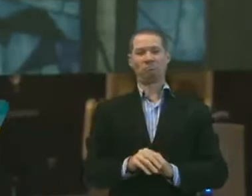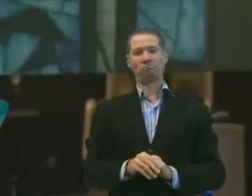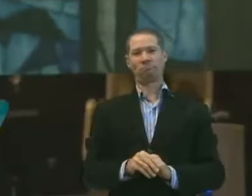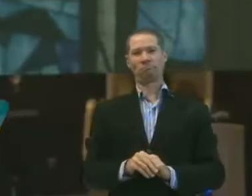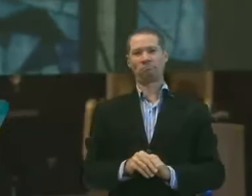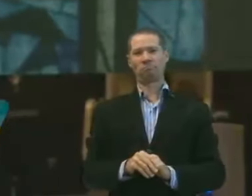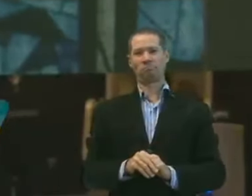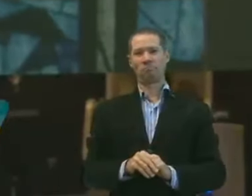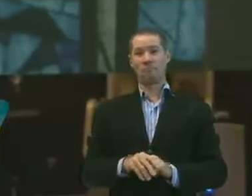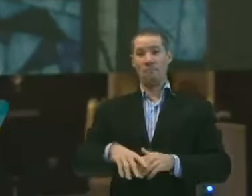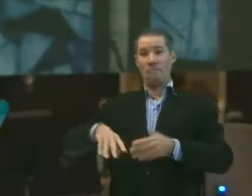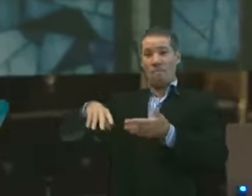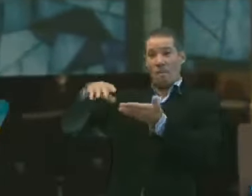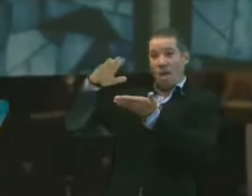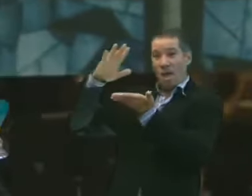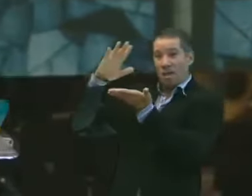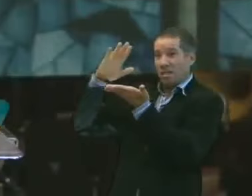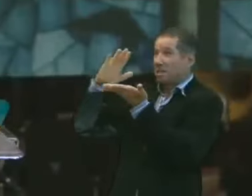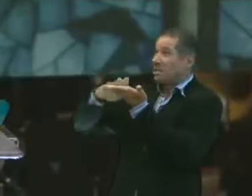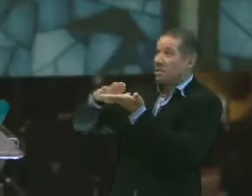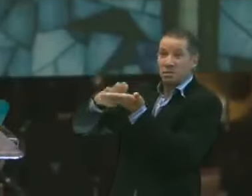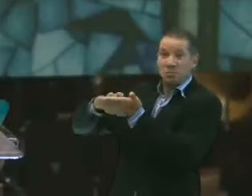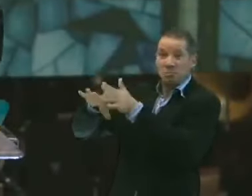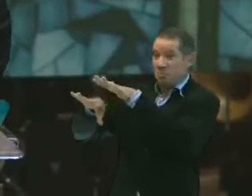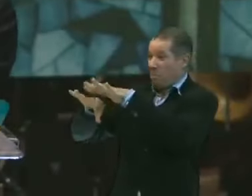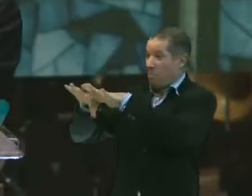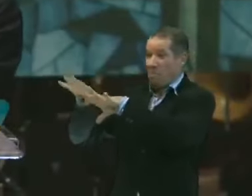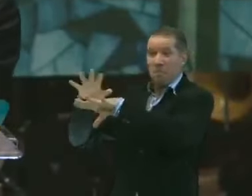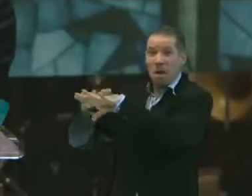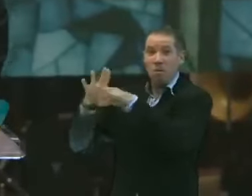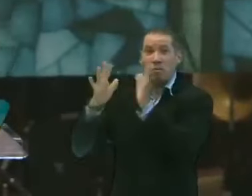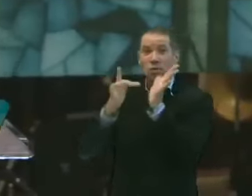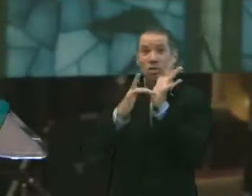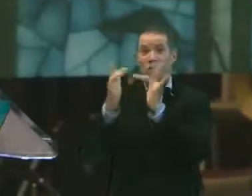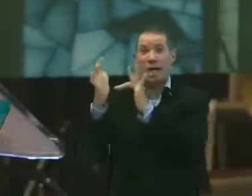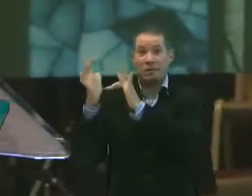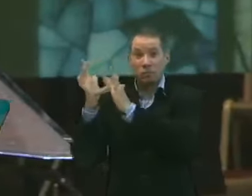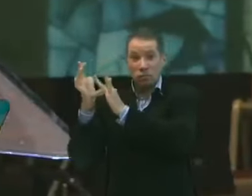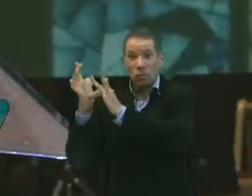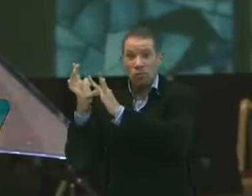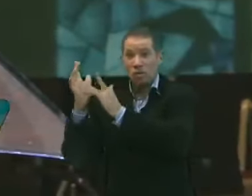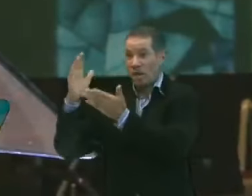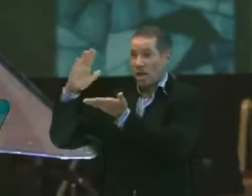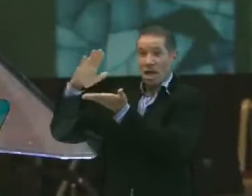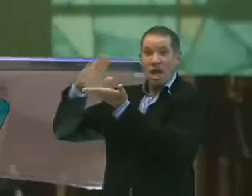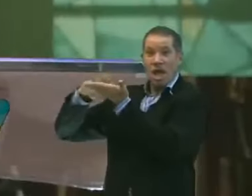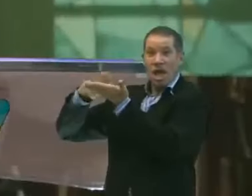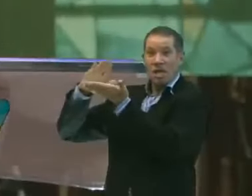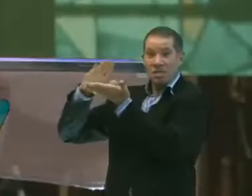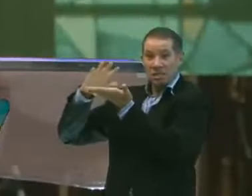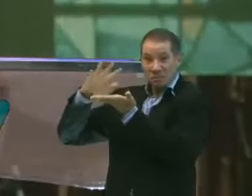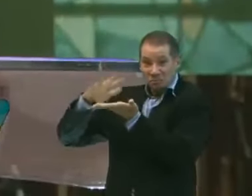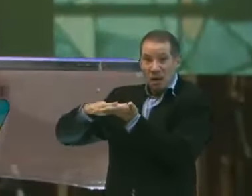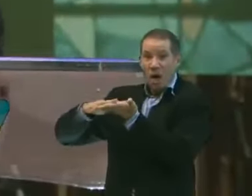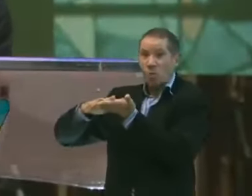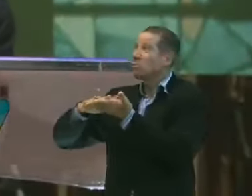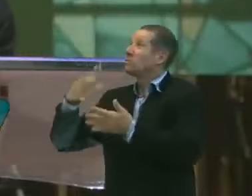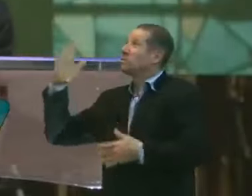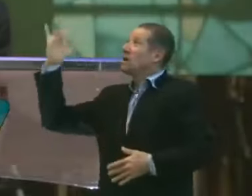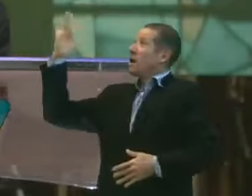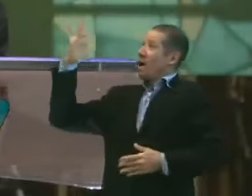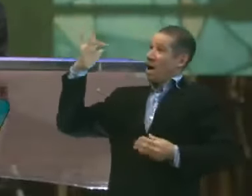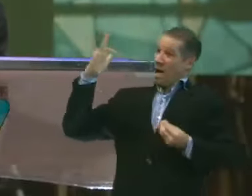E as mãos de Jesus, são as mãos que estão sobre a minha